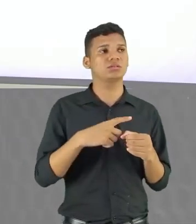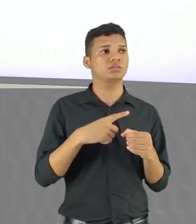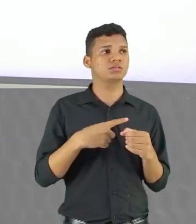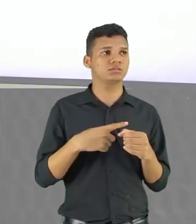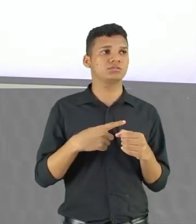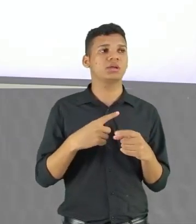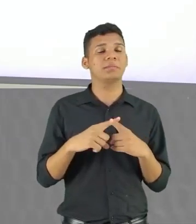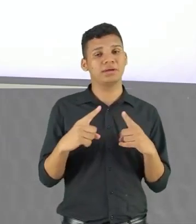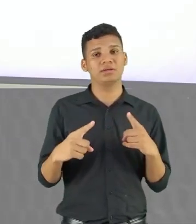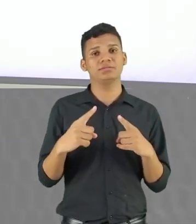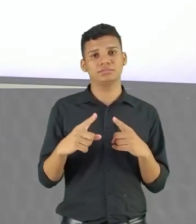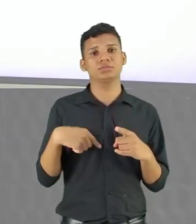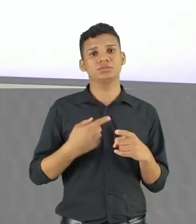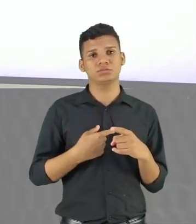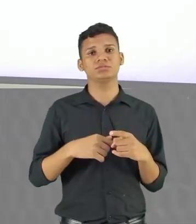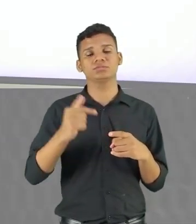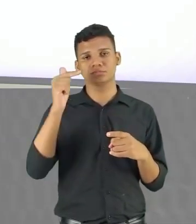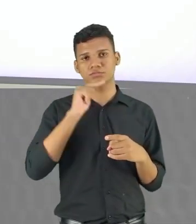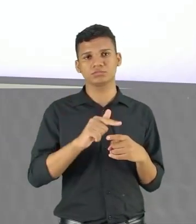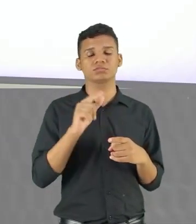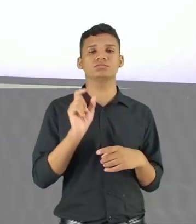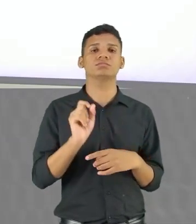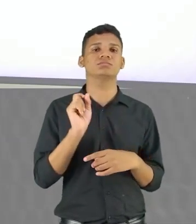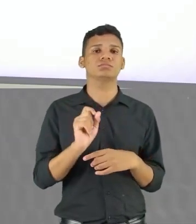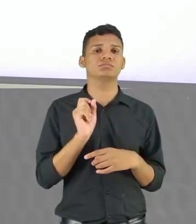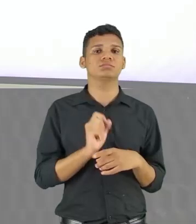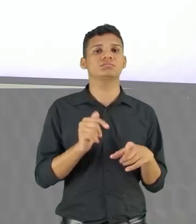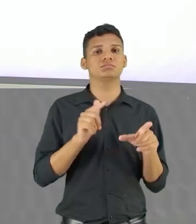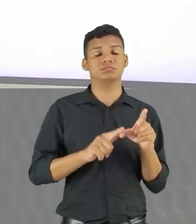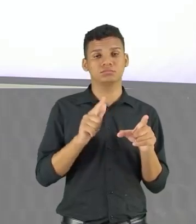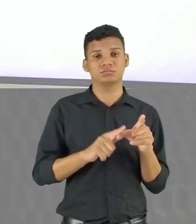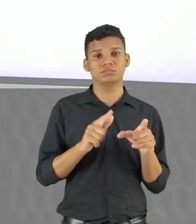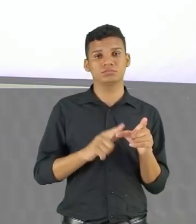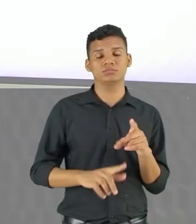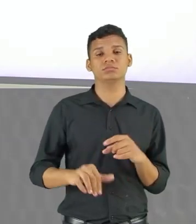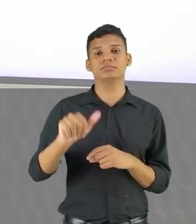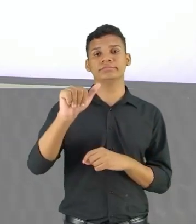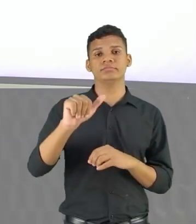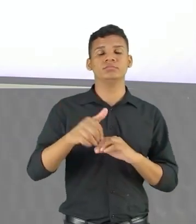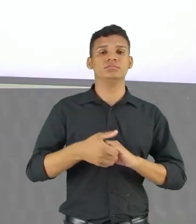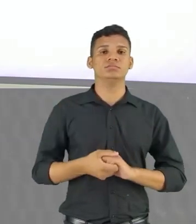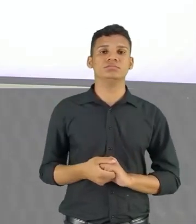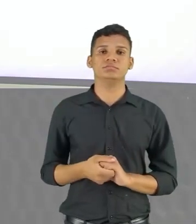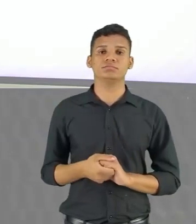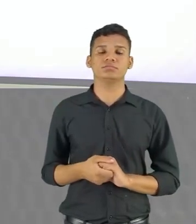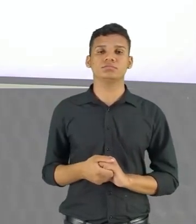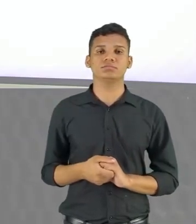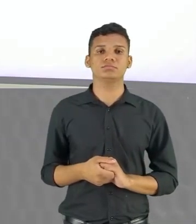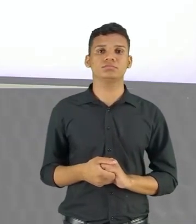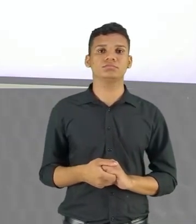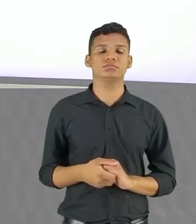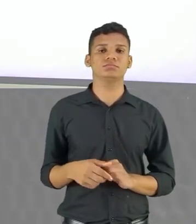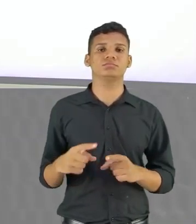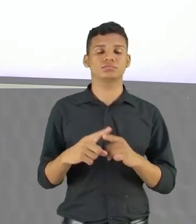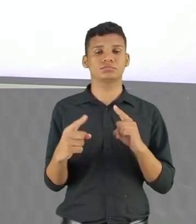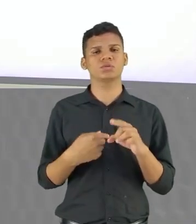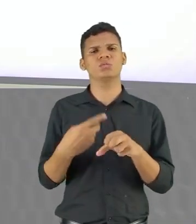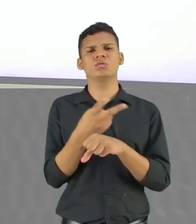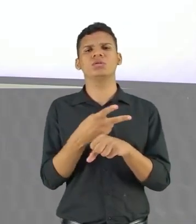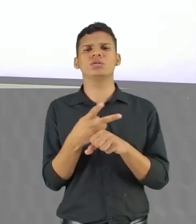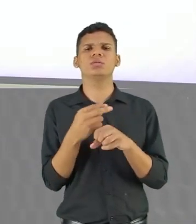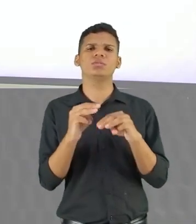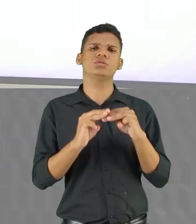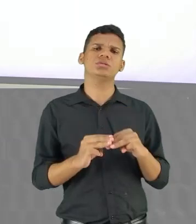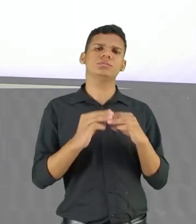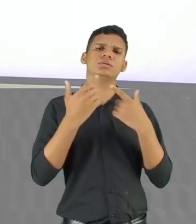enunciado, a gente vai chegar ao gabarito, que é o quê? Letra A. gente vê que, explorando essa questão do uso da língua, a